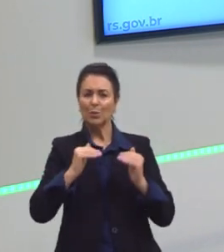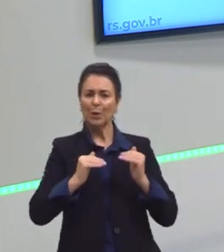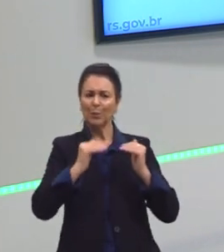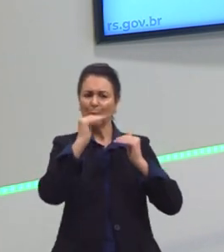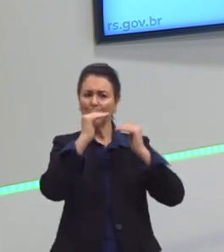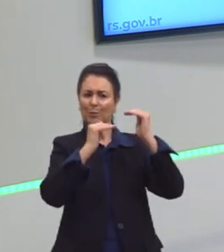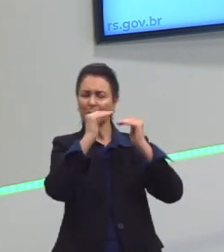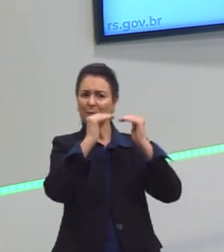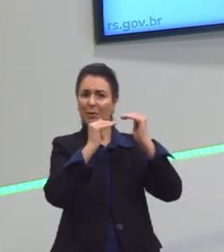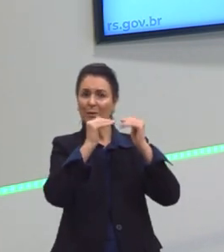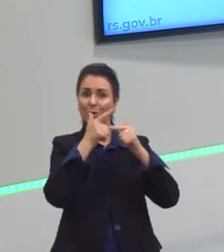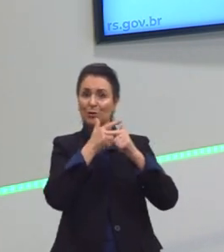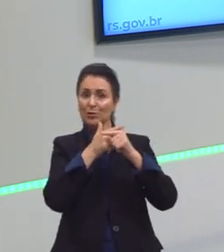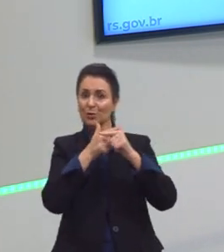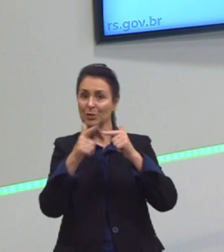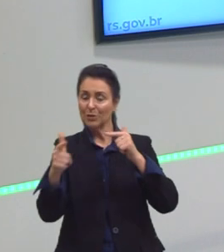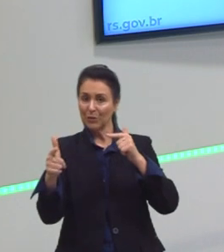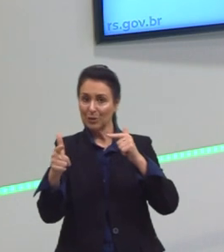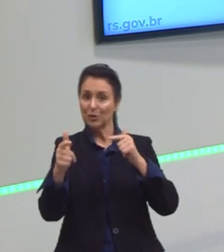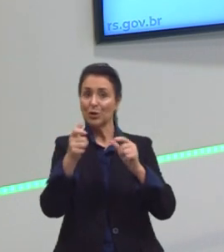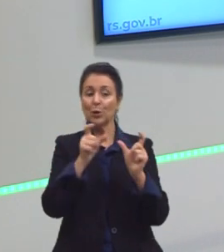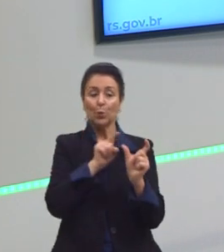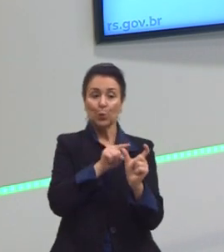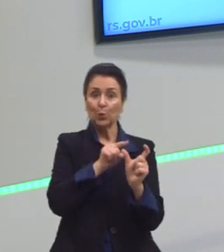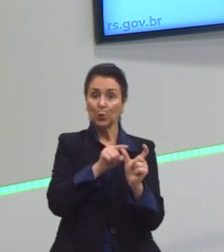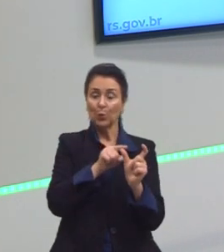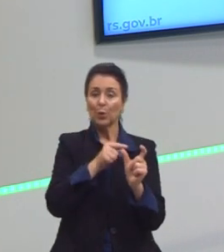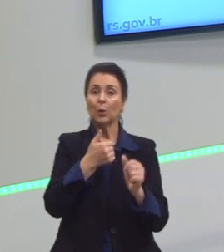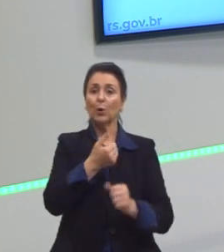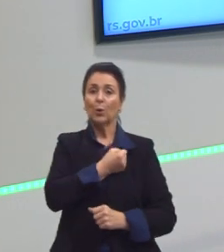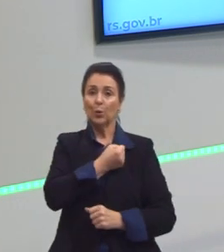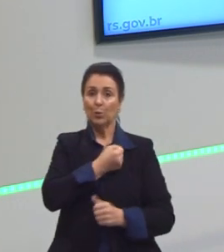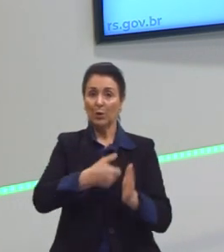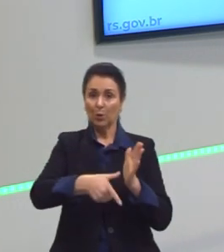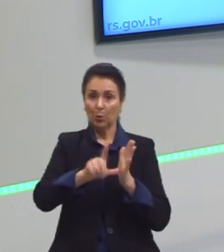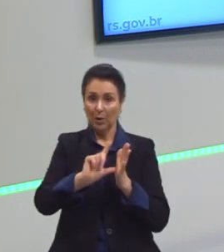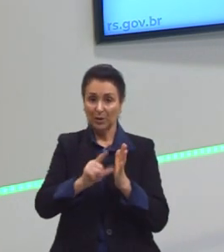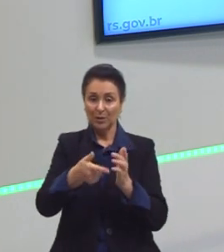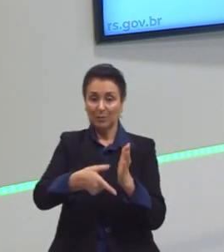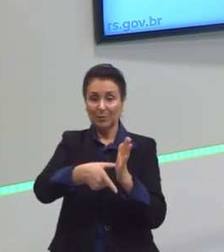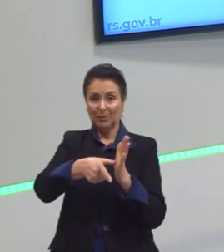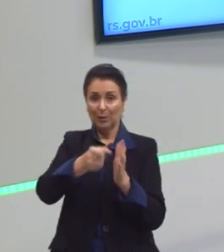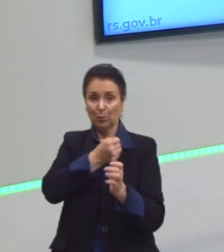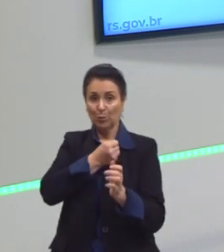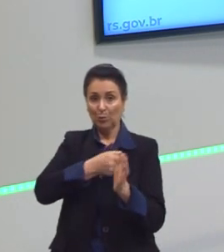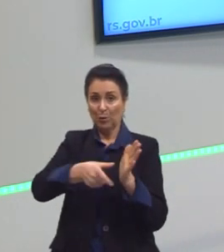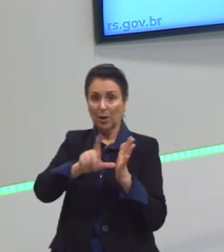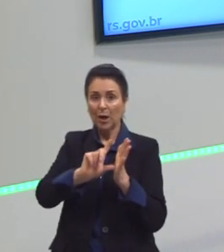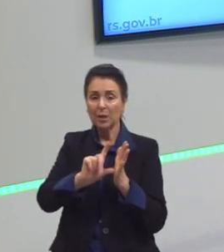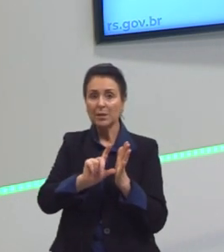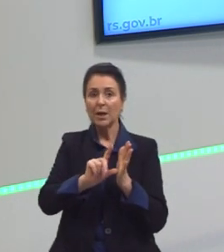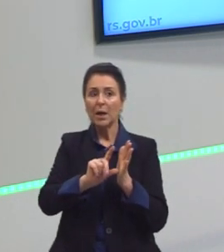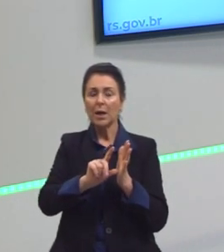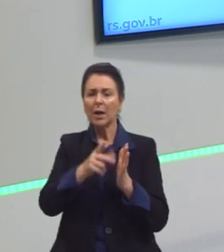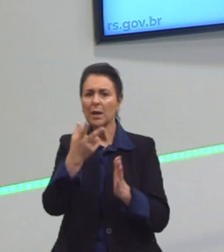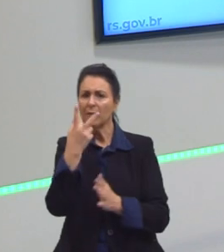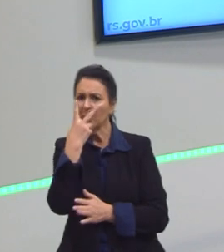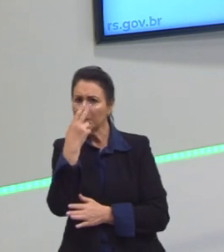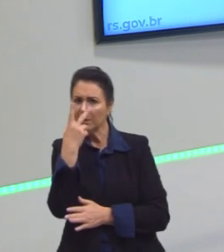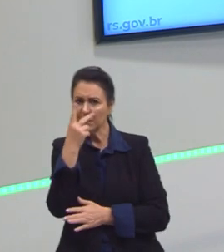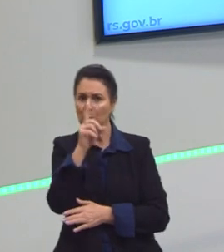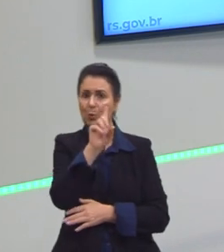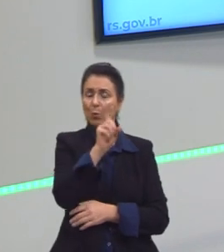pegarmos e dividirmos um termo por seu antecessor, cada vez mais ele se aproxima do número de ouro, né, 1